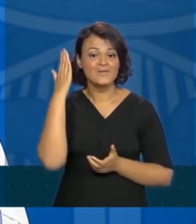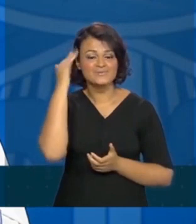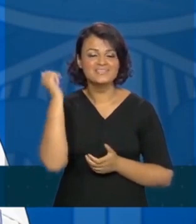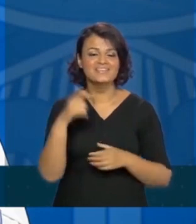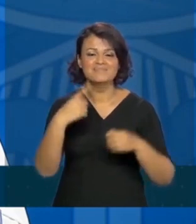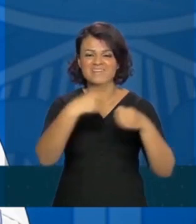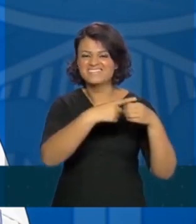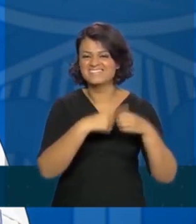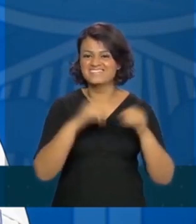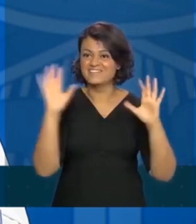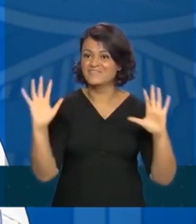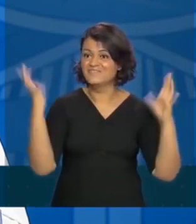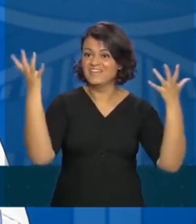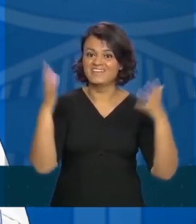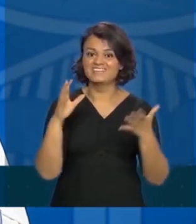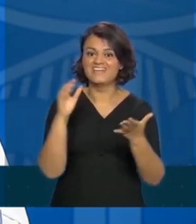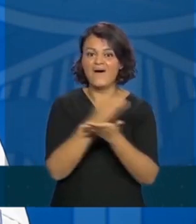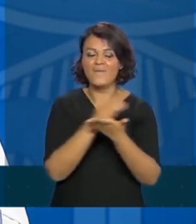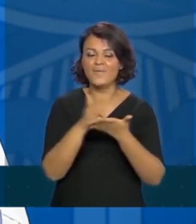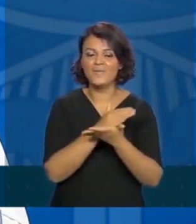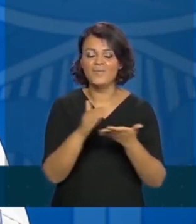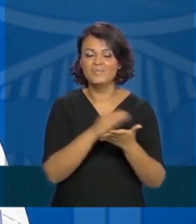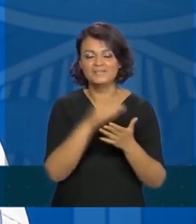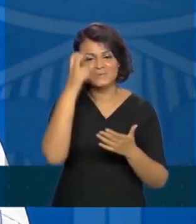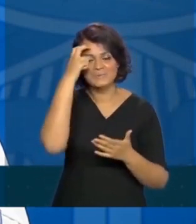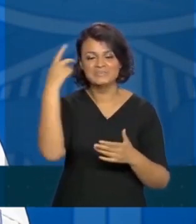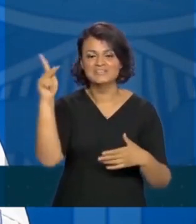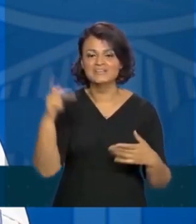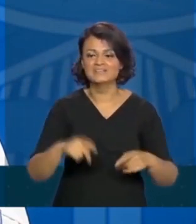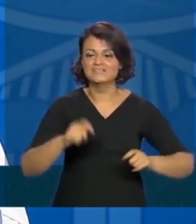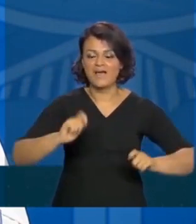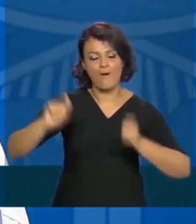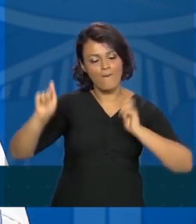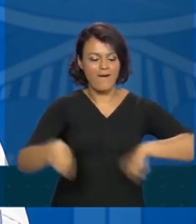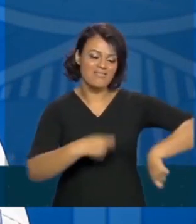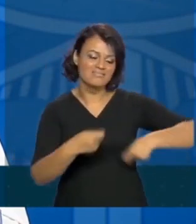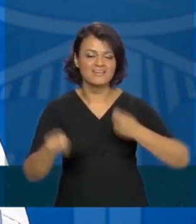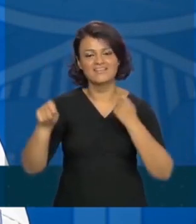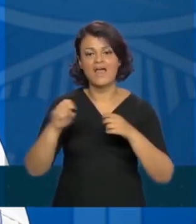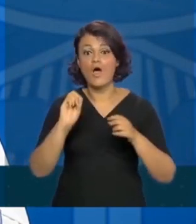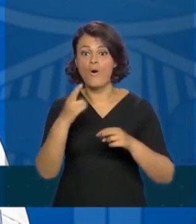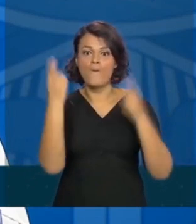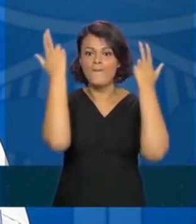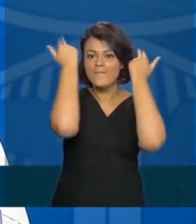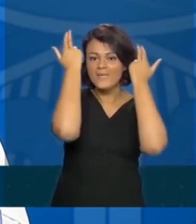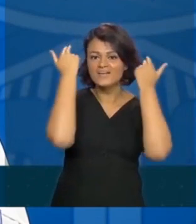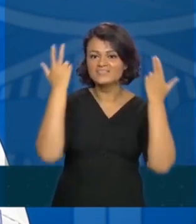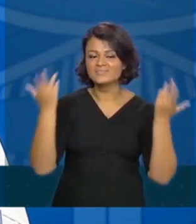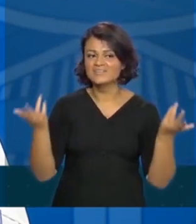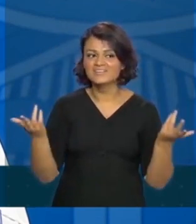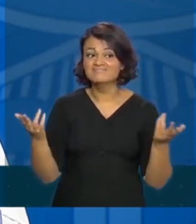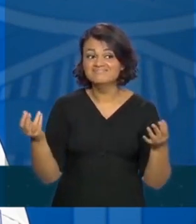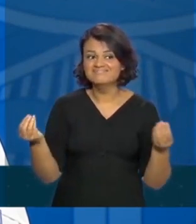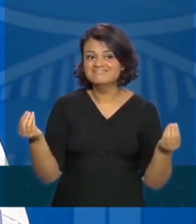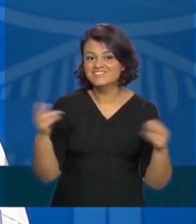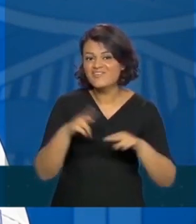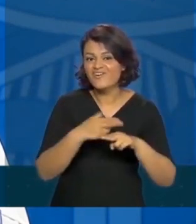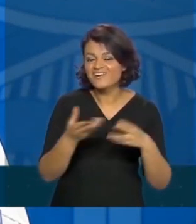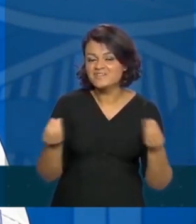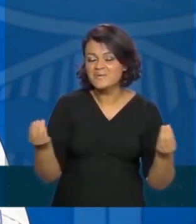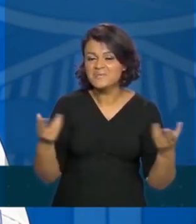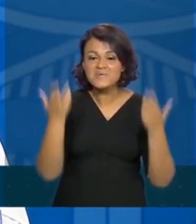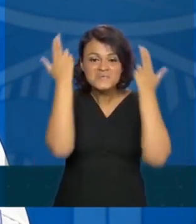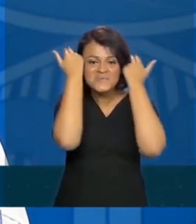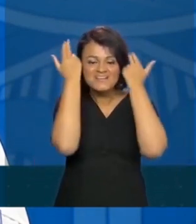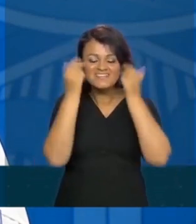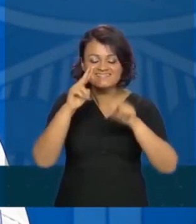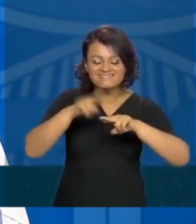para Caruaru, como é que vai ser? Como é vai ser a quadrilha? Como é que vai ser a Páscoa esse ano? Como é que vai ser o